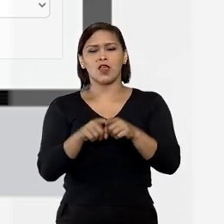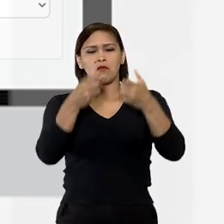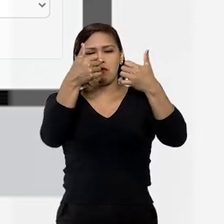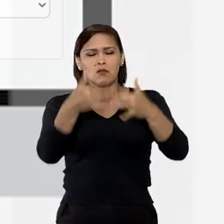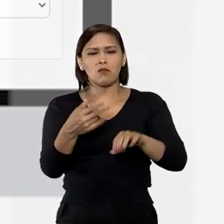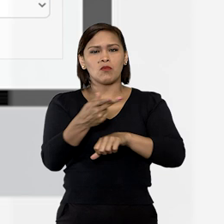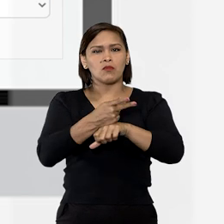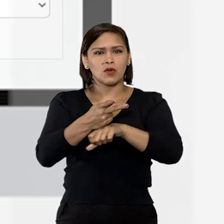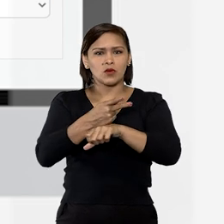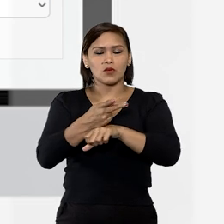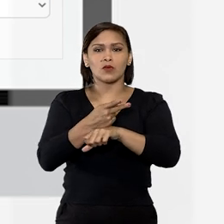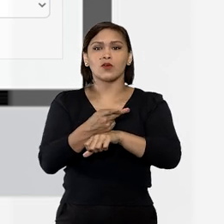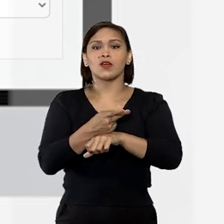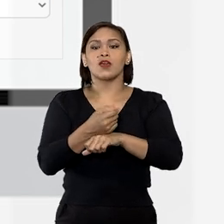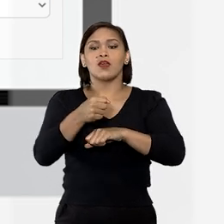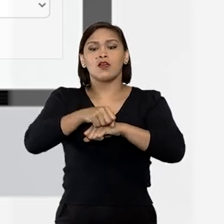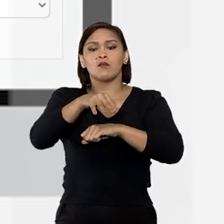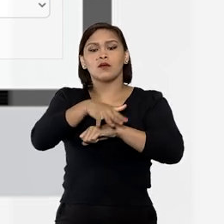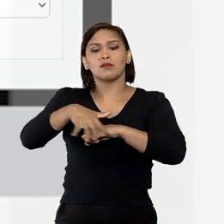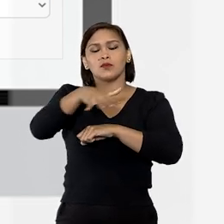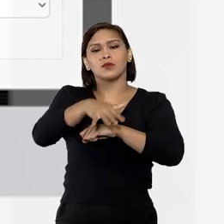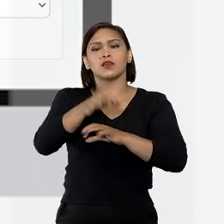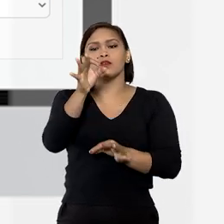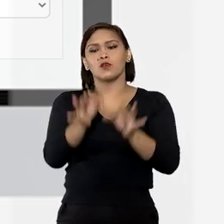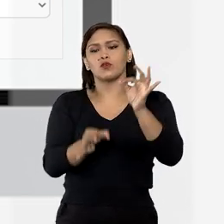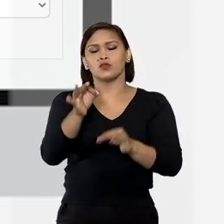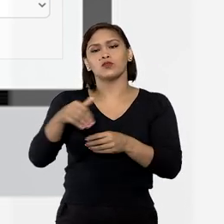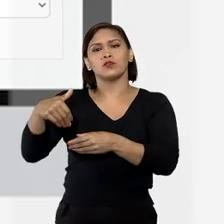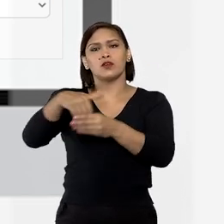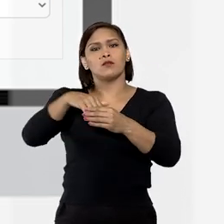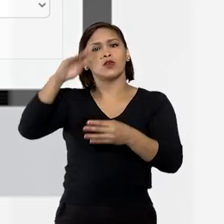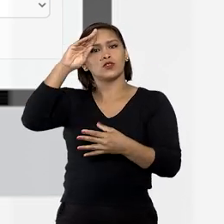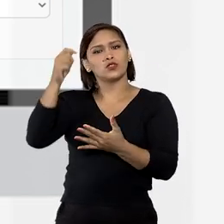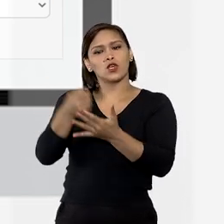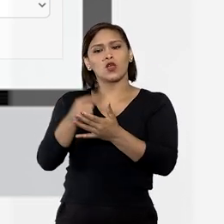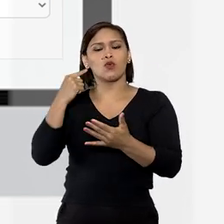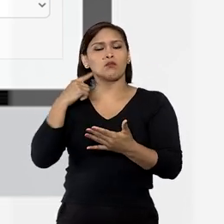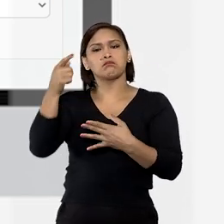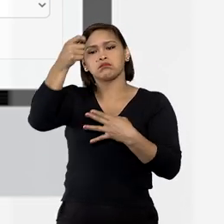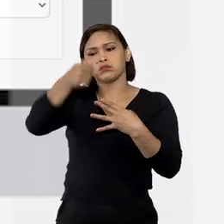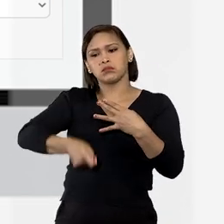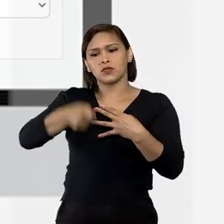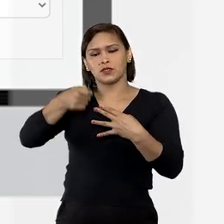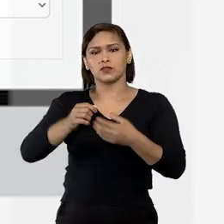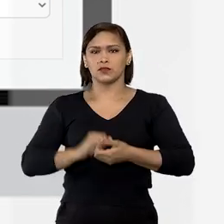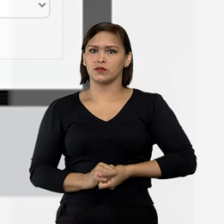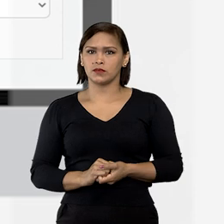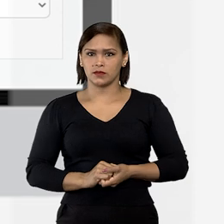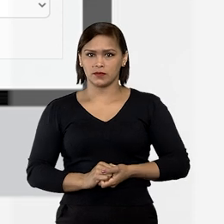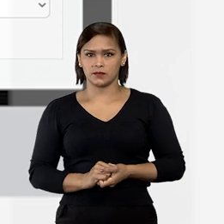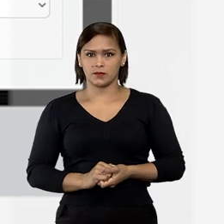definir se o que você procura é uma publicação ou um julgamento de acórdons ou de decisões monocráticas.